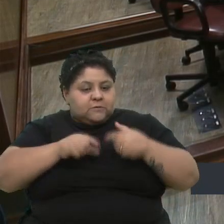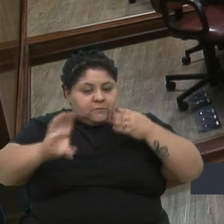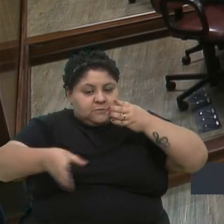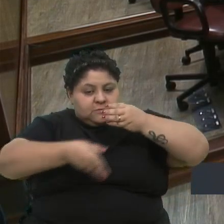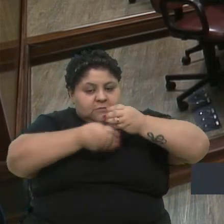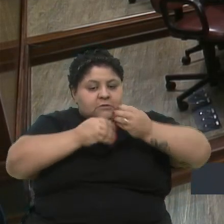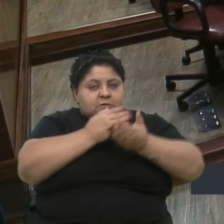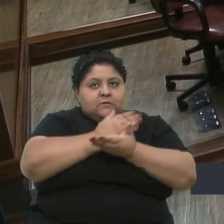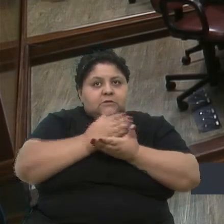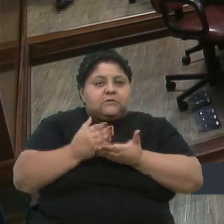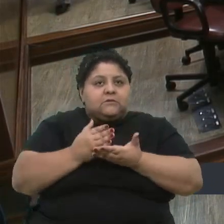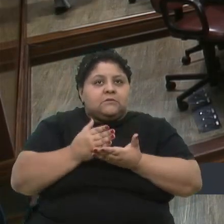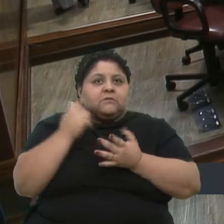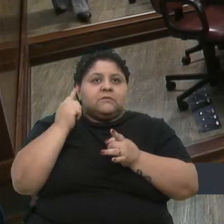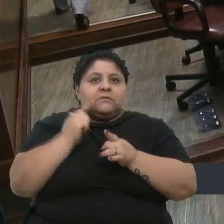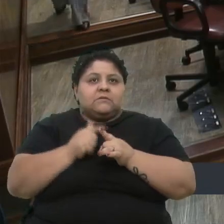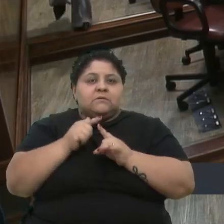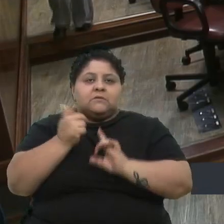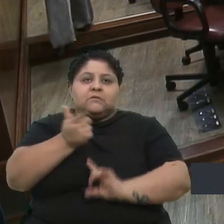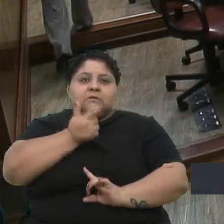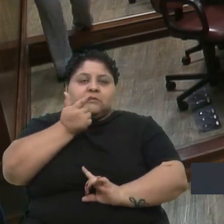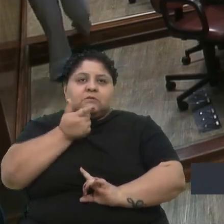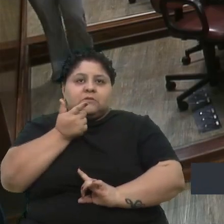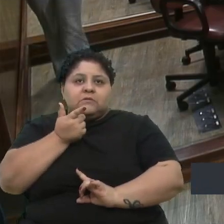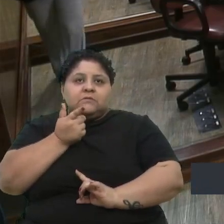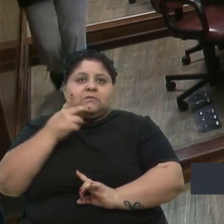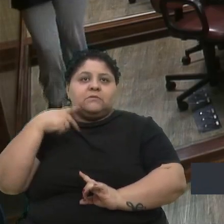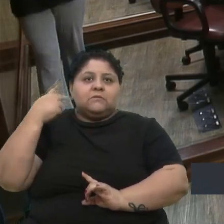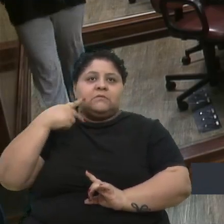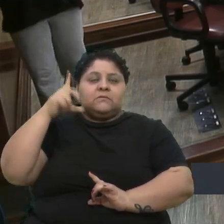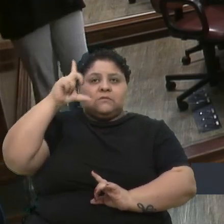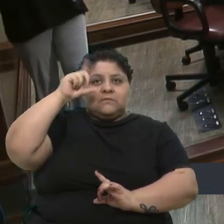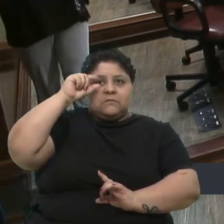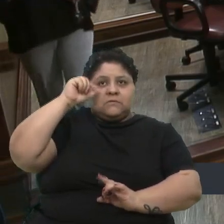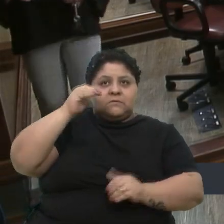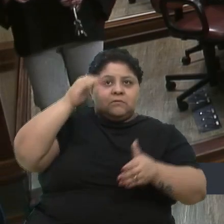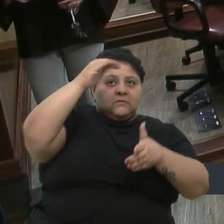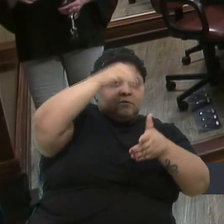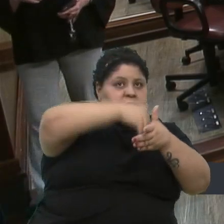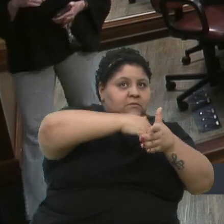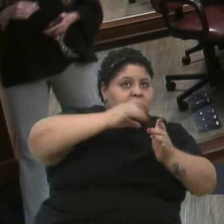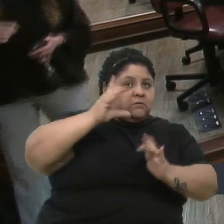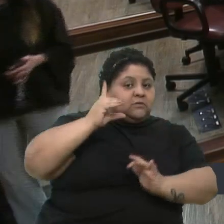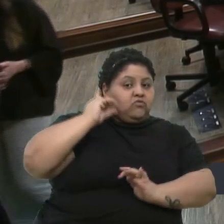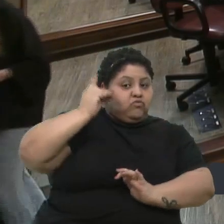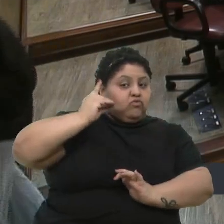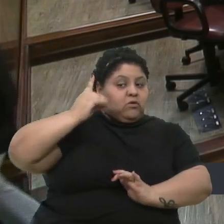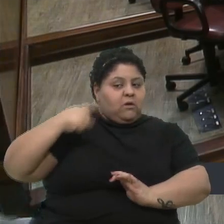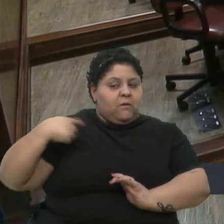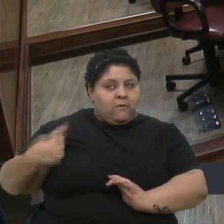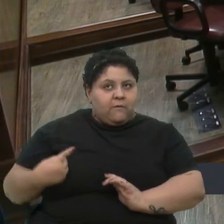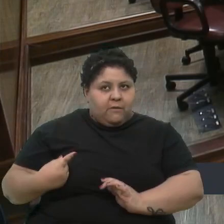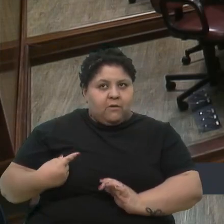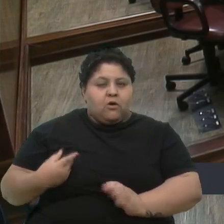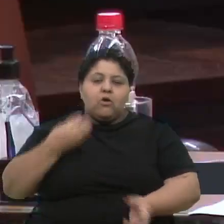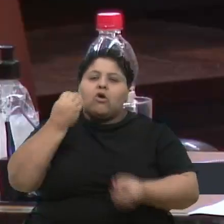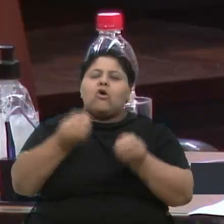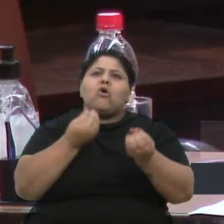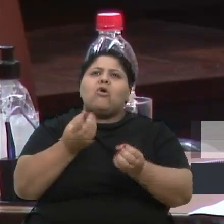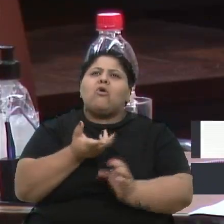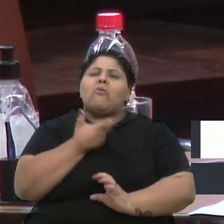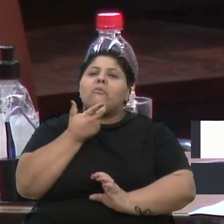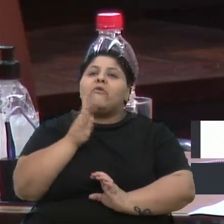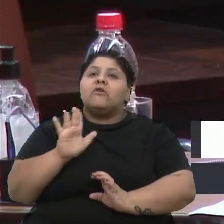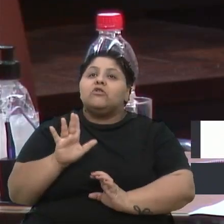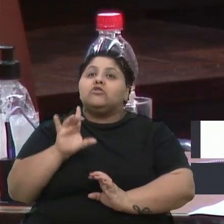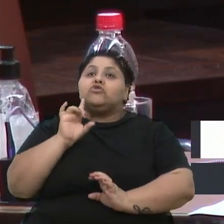por causa da fala do vereador Oscalco sobre a questão do voto da deputada Denise. E como é que vão colocar a pecha? Eu só estou